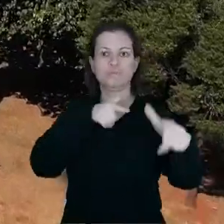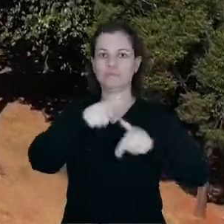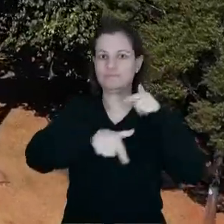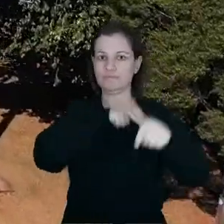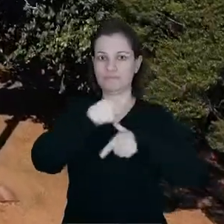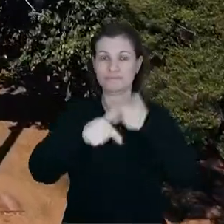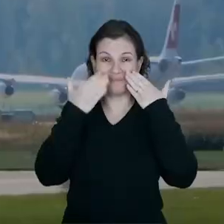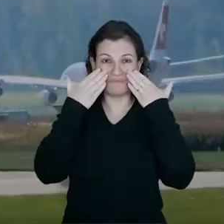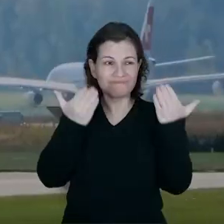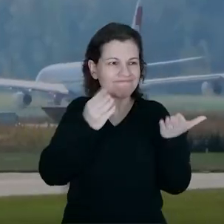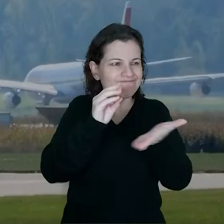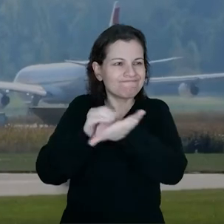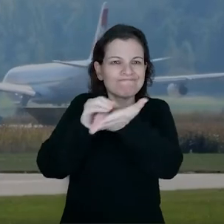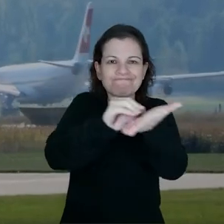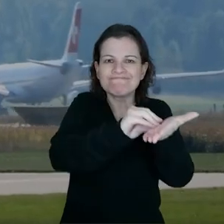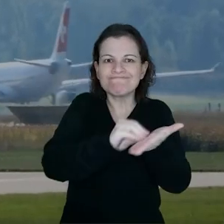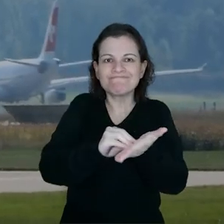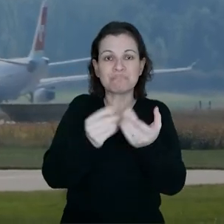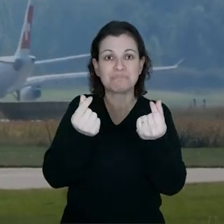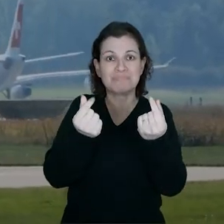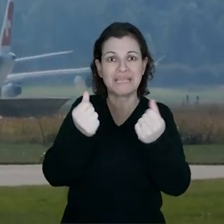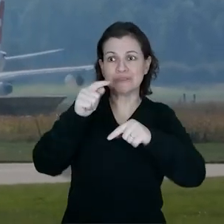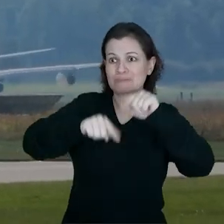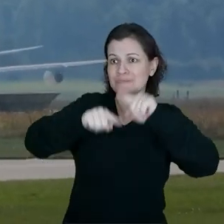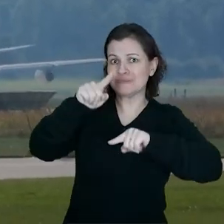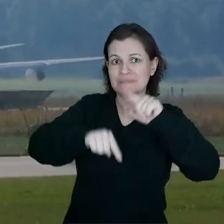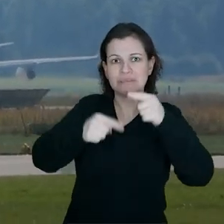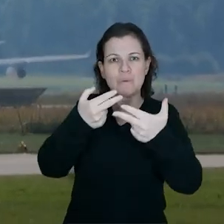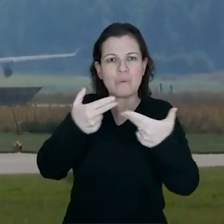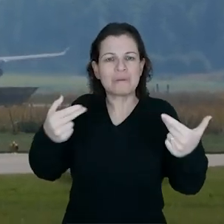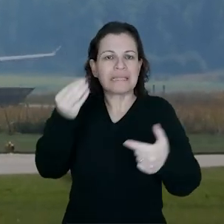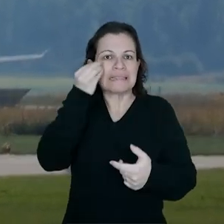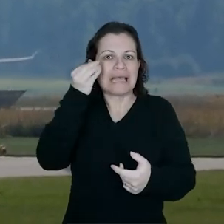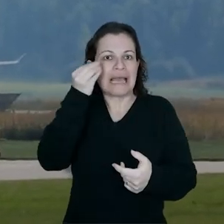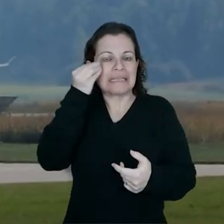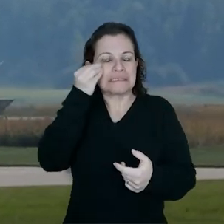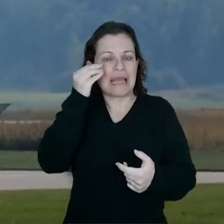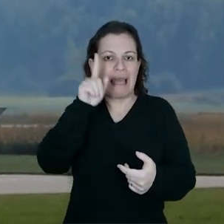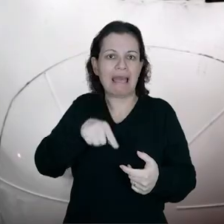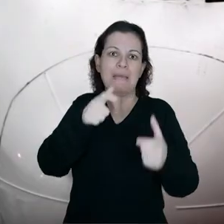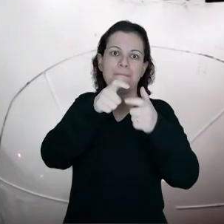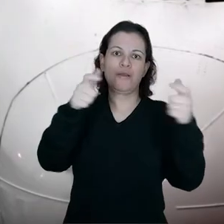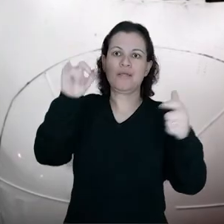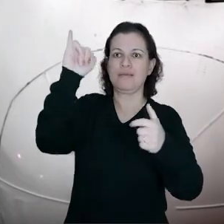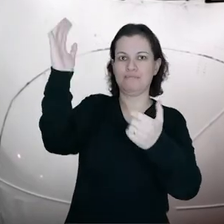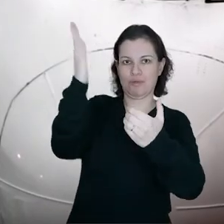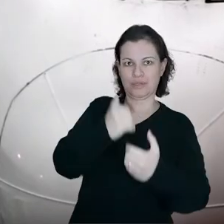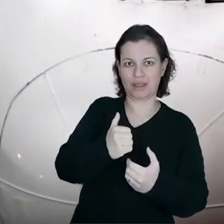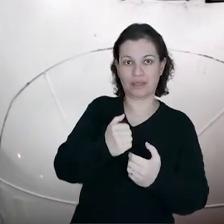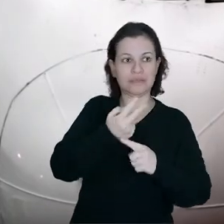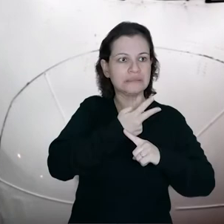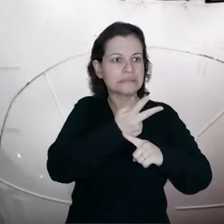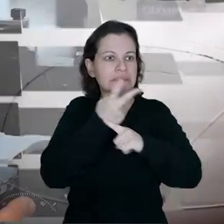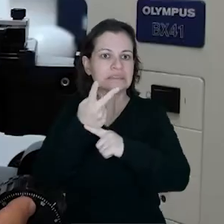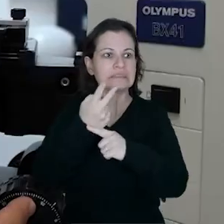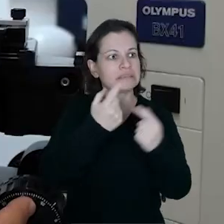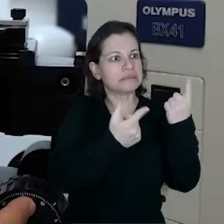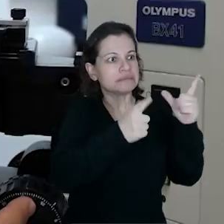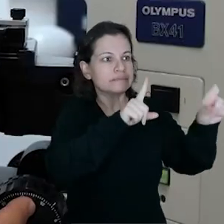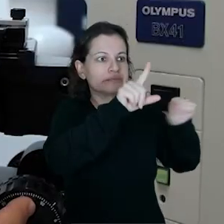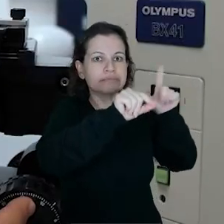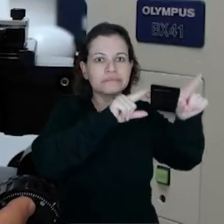de trabalho. Diante da escassez, preço dos produtos e insumos de testes, em sua maioria importados, a busca de